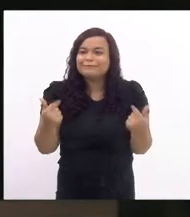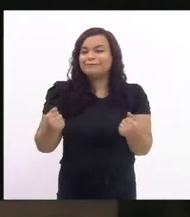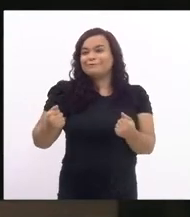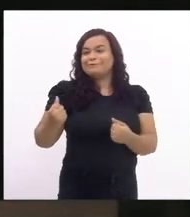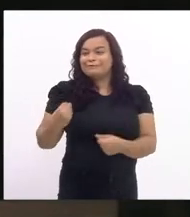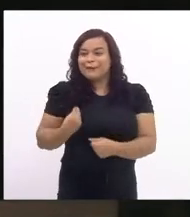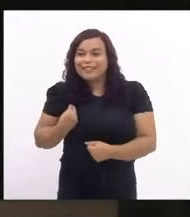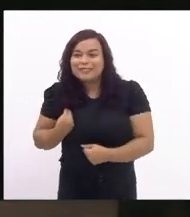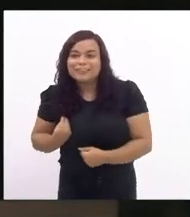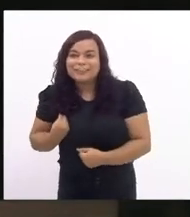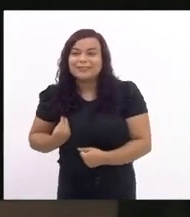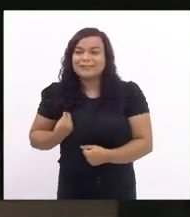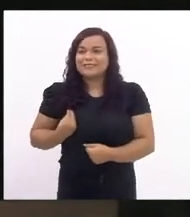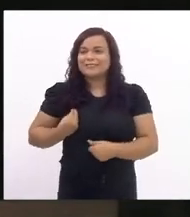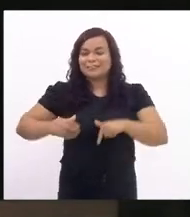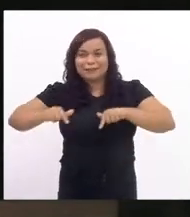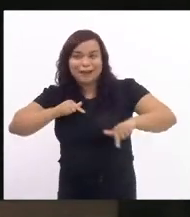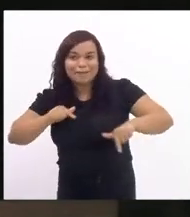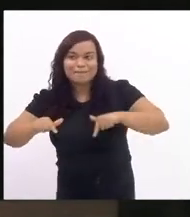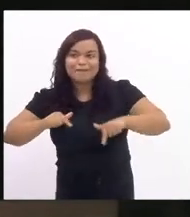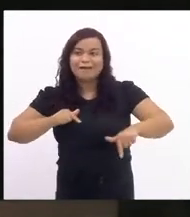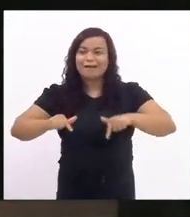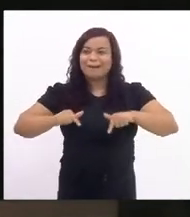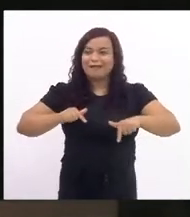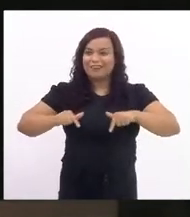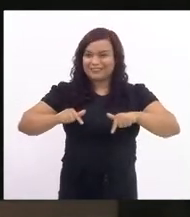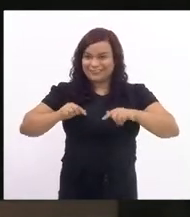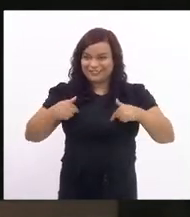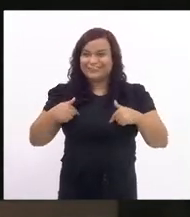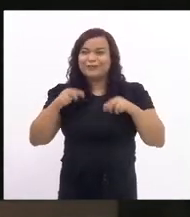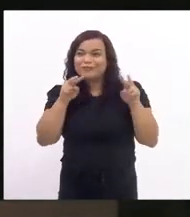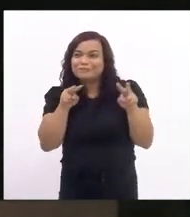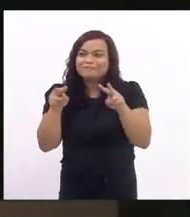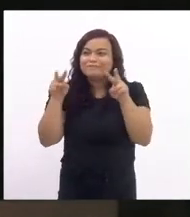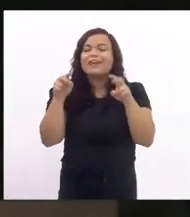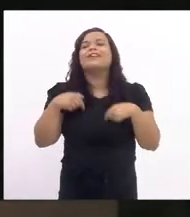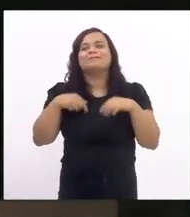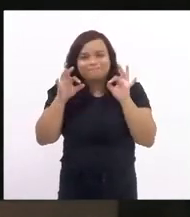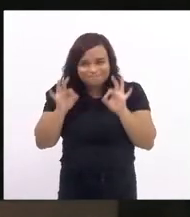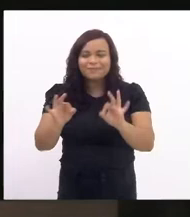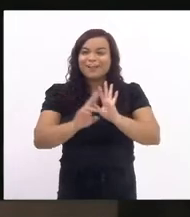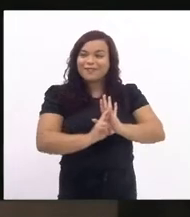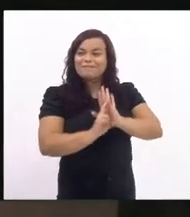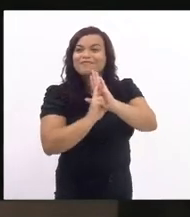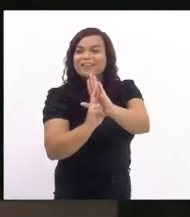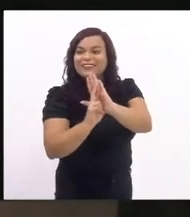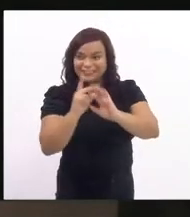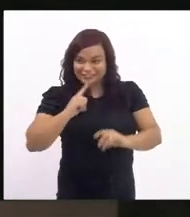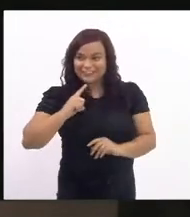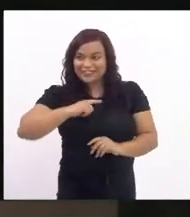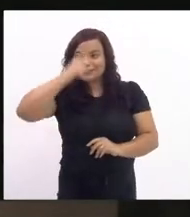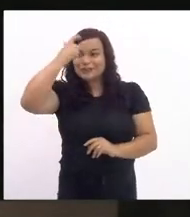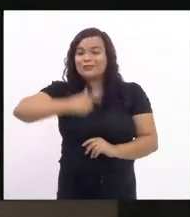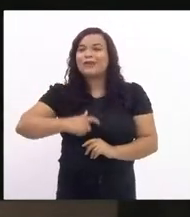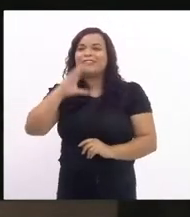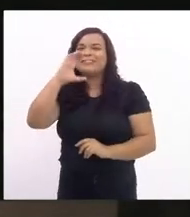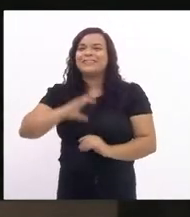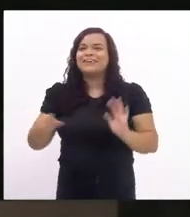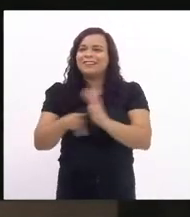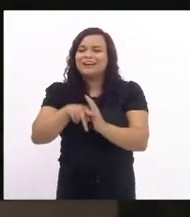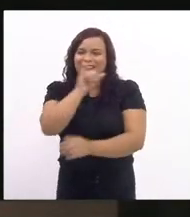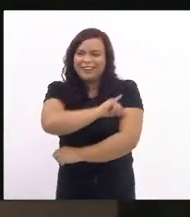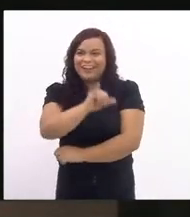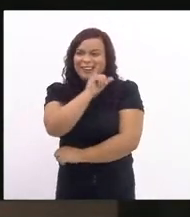presença no trabalho eu realmente sou muito bem representada enquanto cidadã fluminense